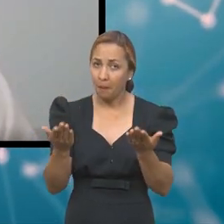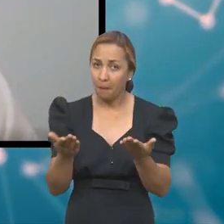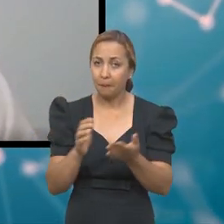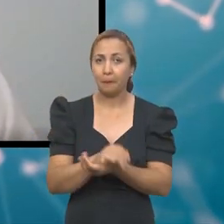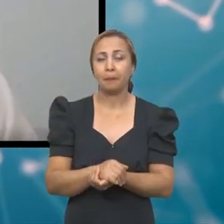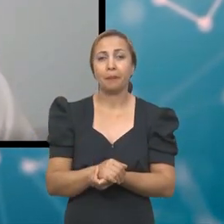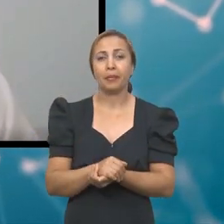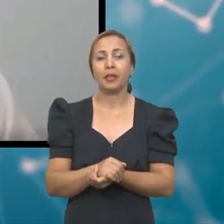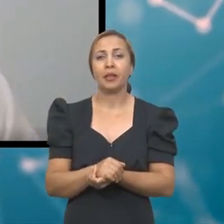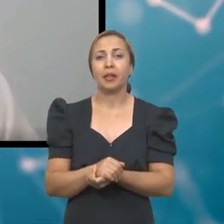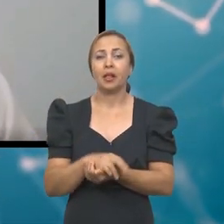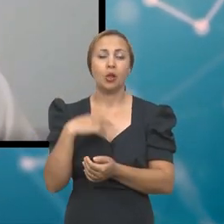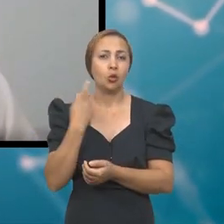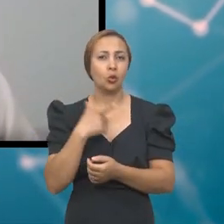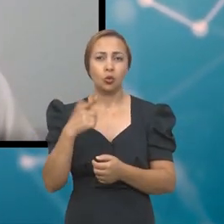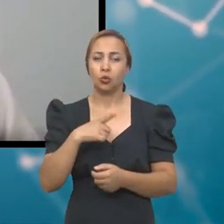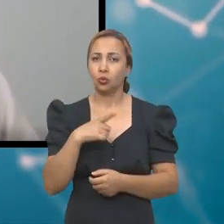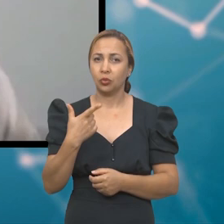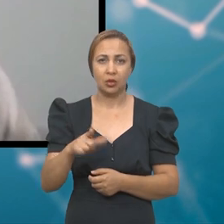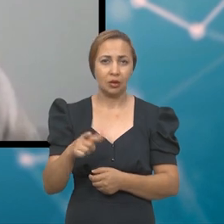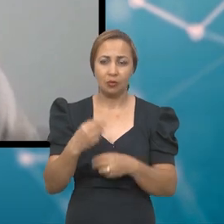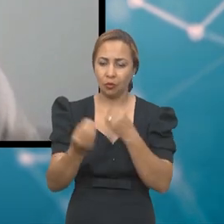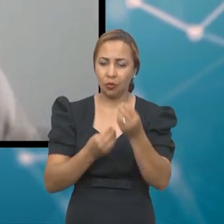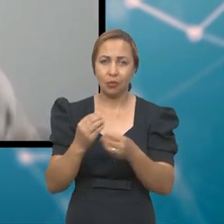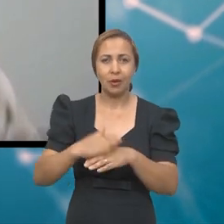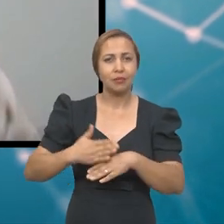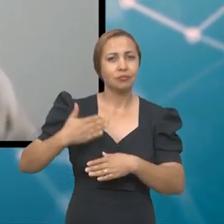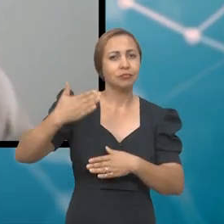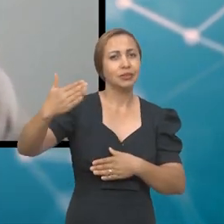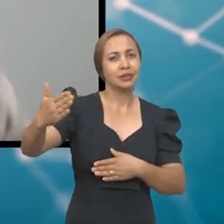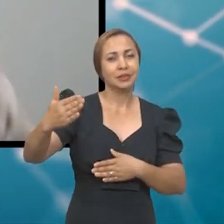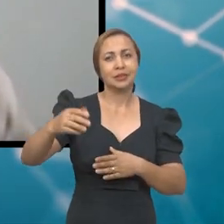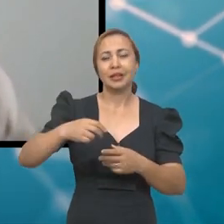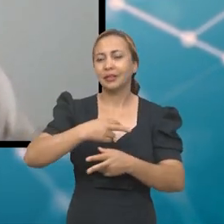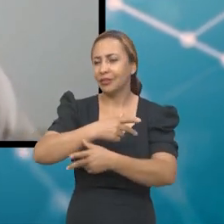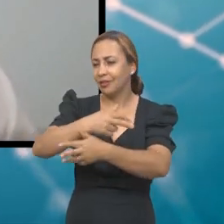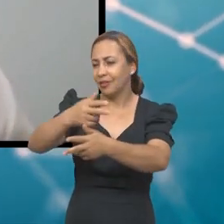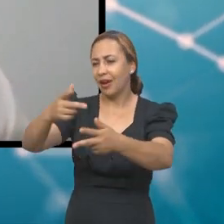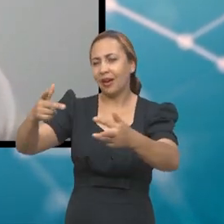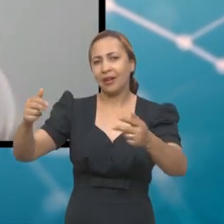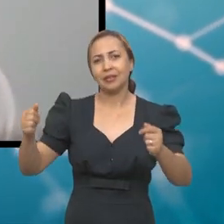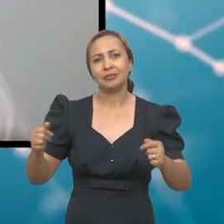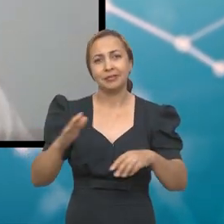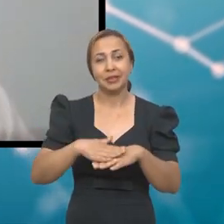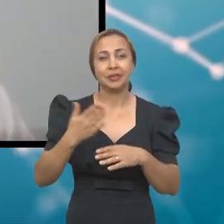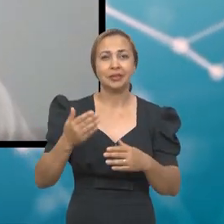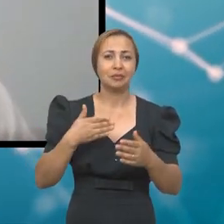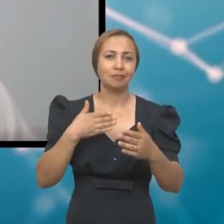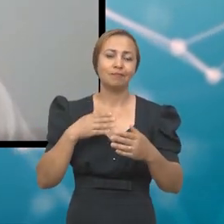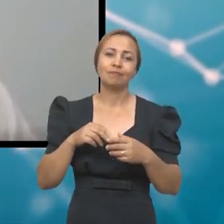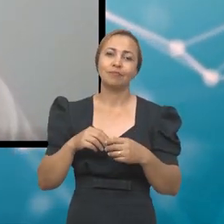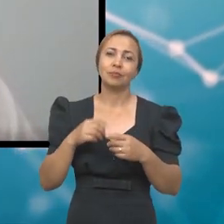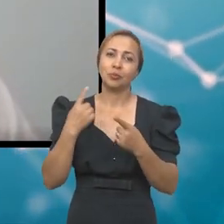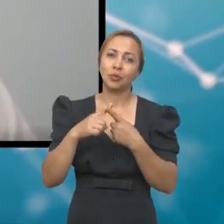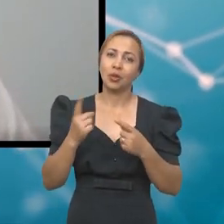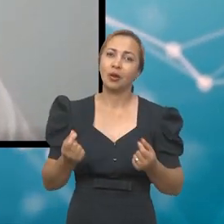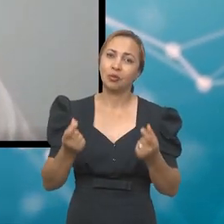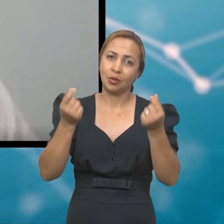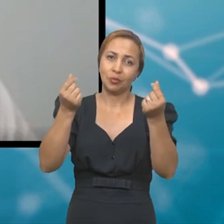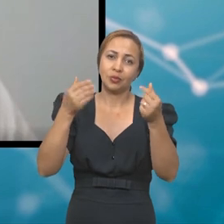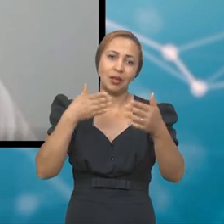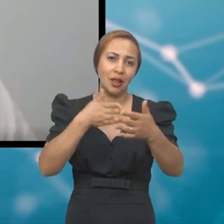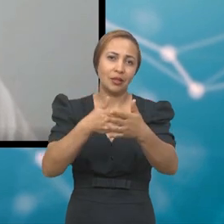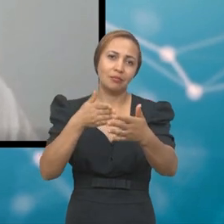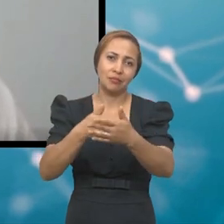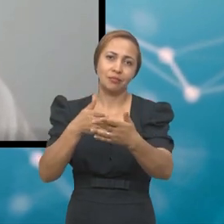A gente não teve condições de avançar em muitas direções que a gente poderia ter avançado. O recurso é um